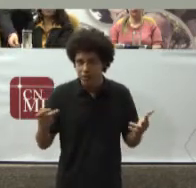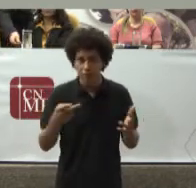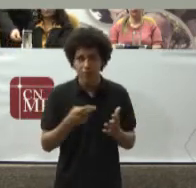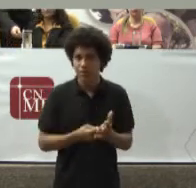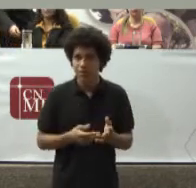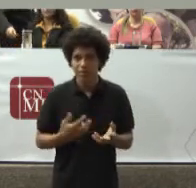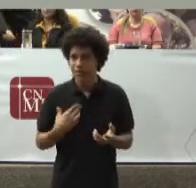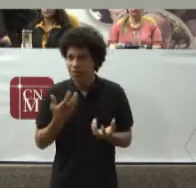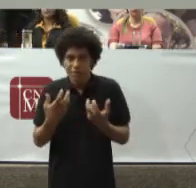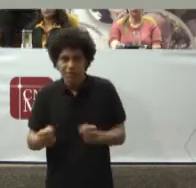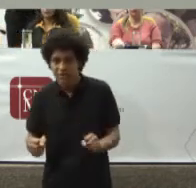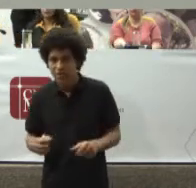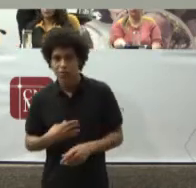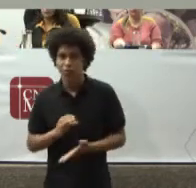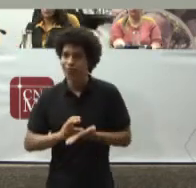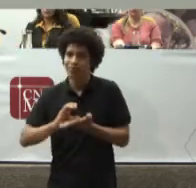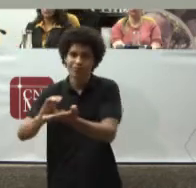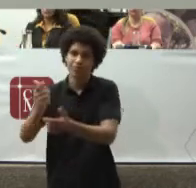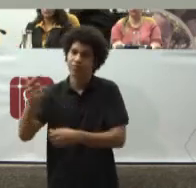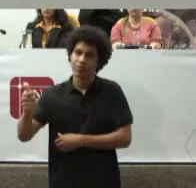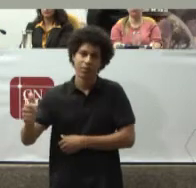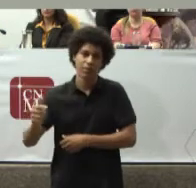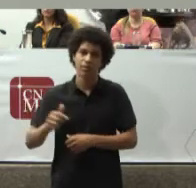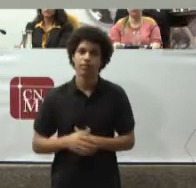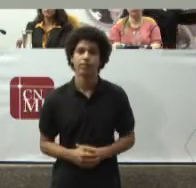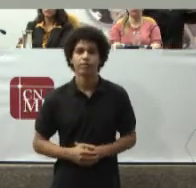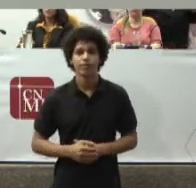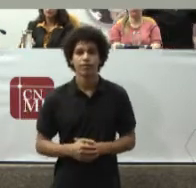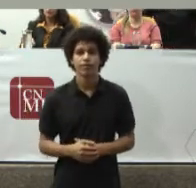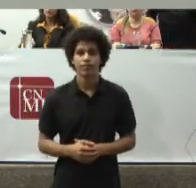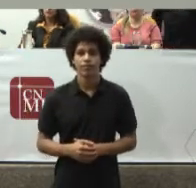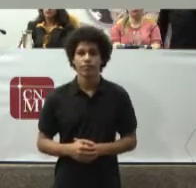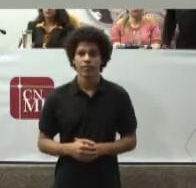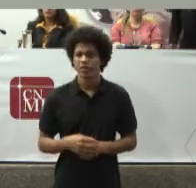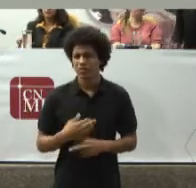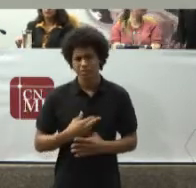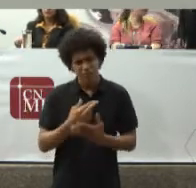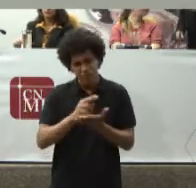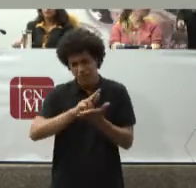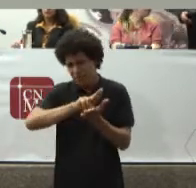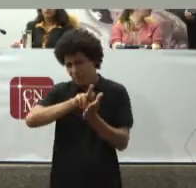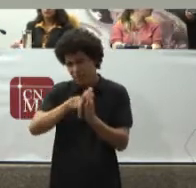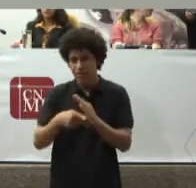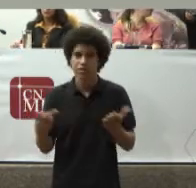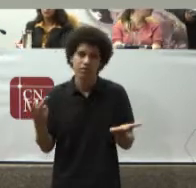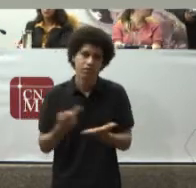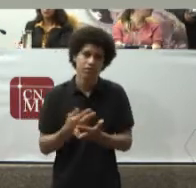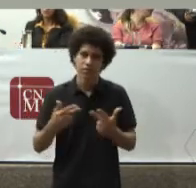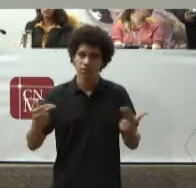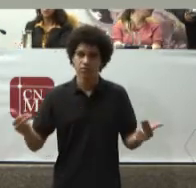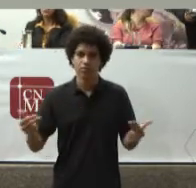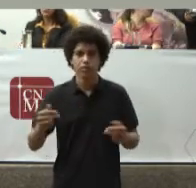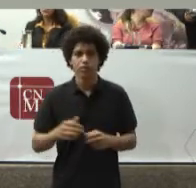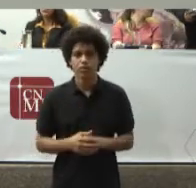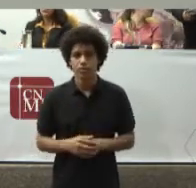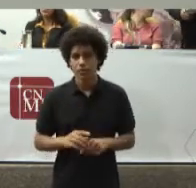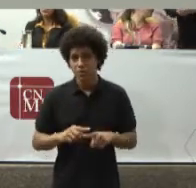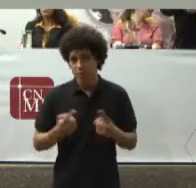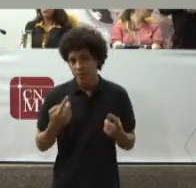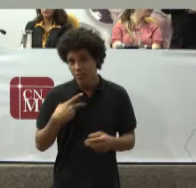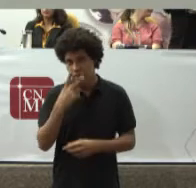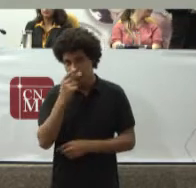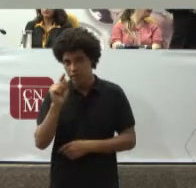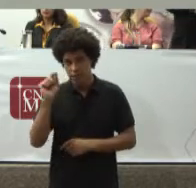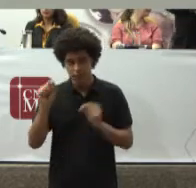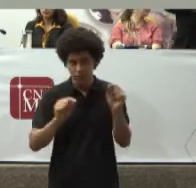Ou da ausência Do financiamento Enfim Vários Vários provimentos Foram Indeferidos Mas me parece